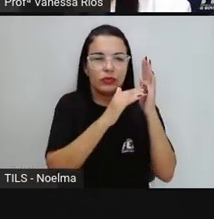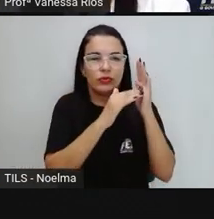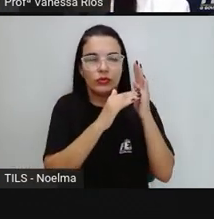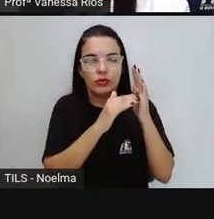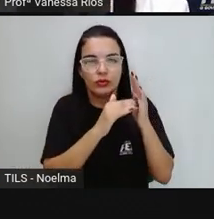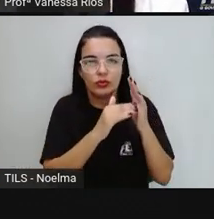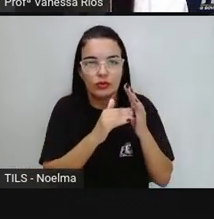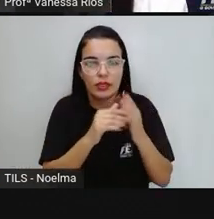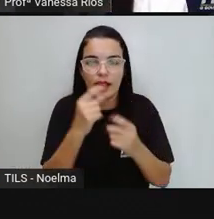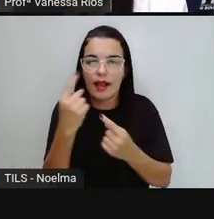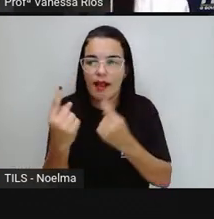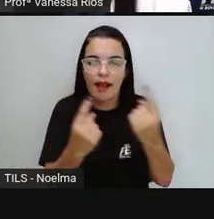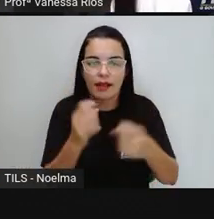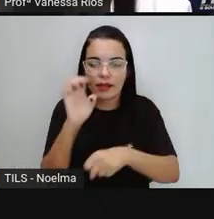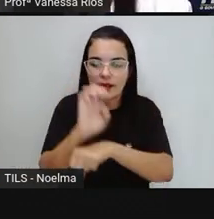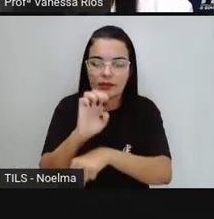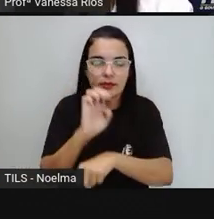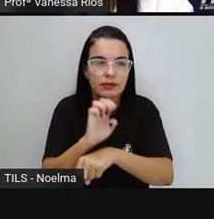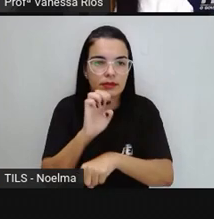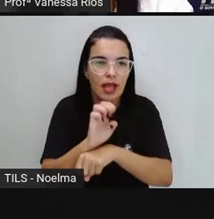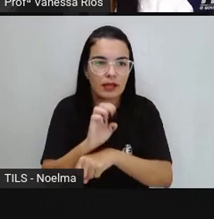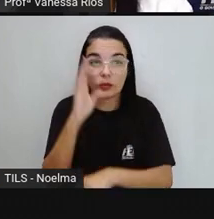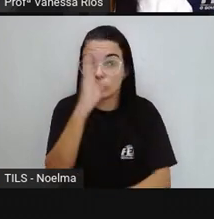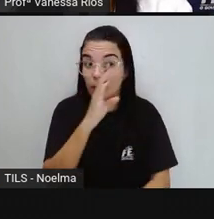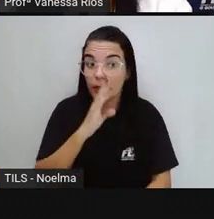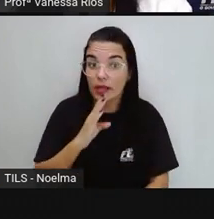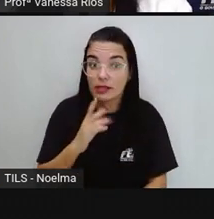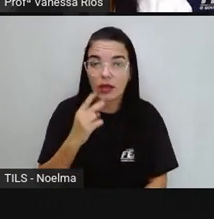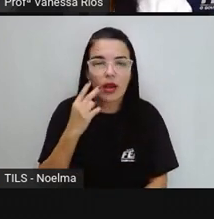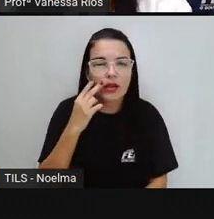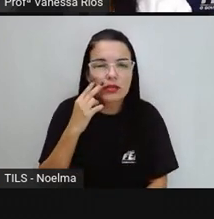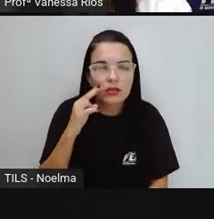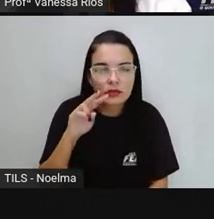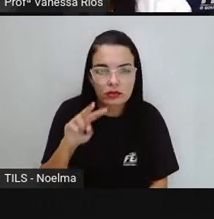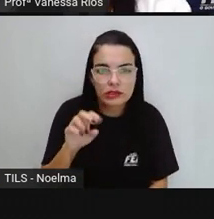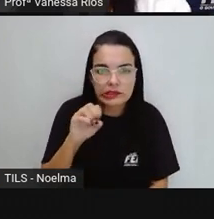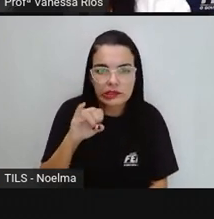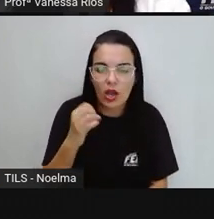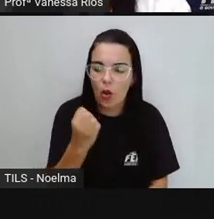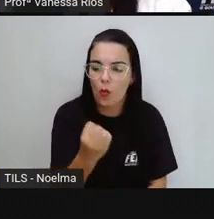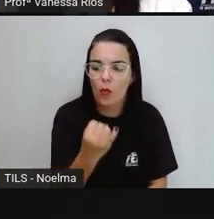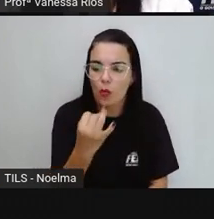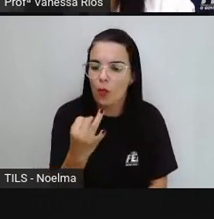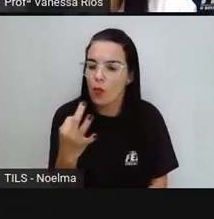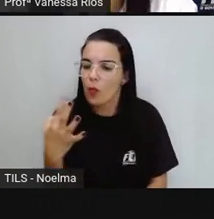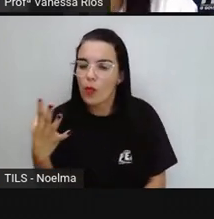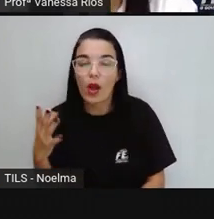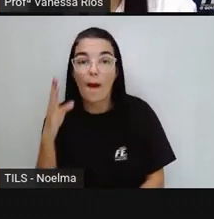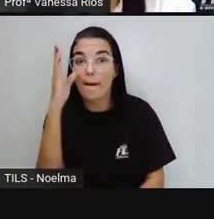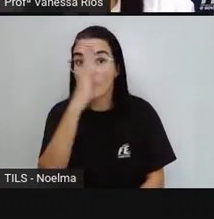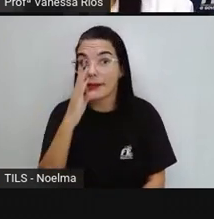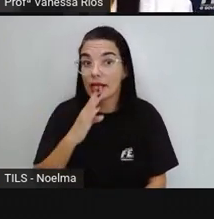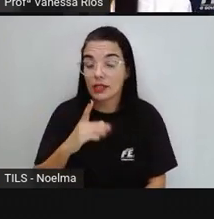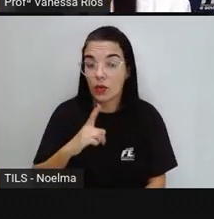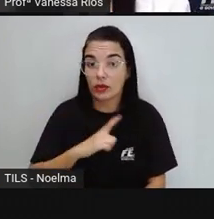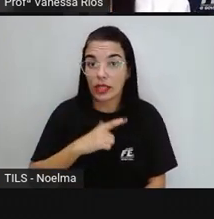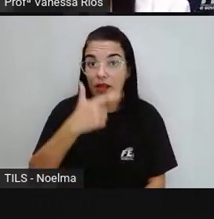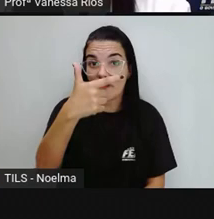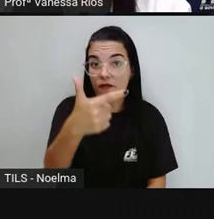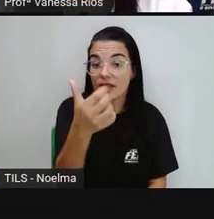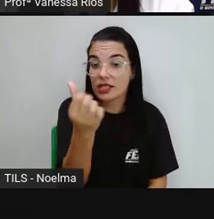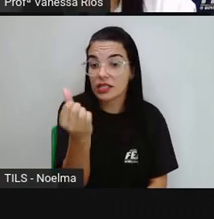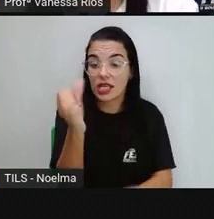estado do Brasil. Se a gente contar tudo aqui, a gente vai observar que o Brasil possui 26